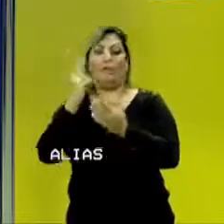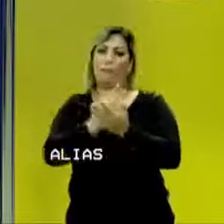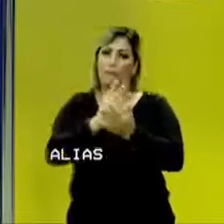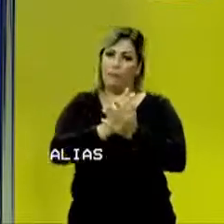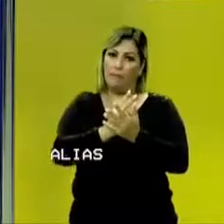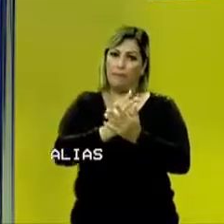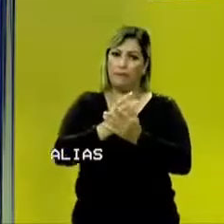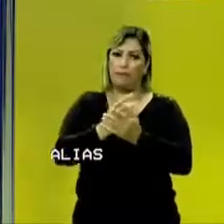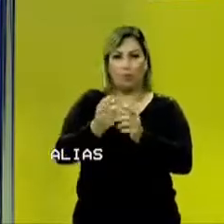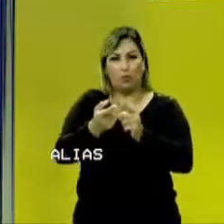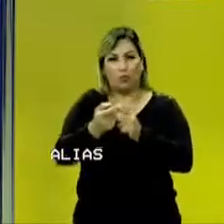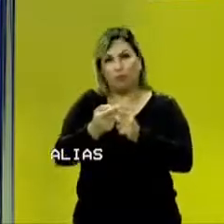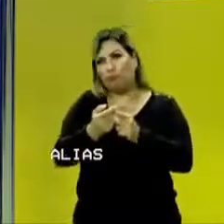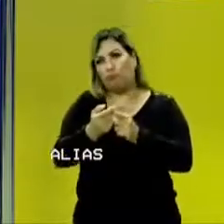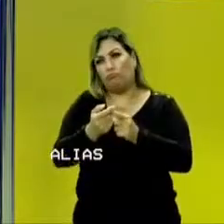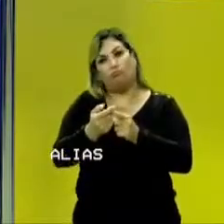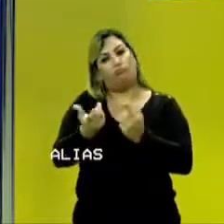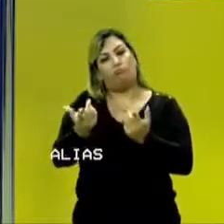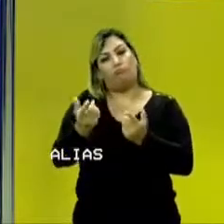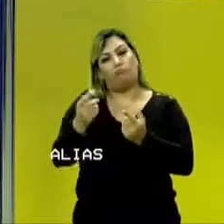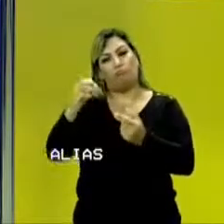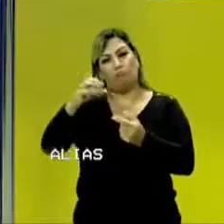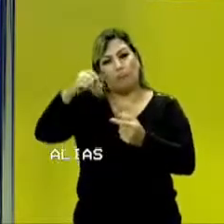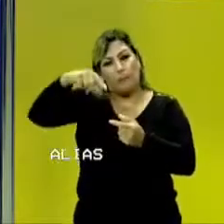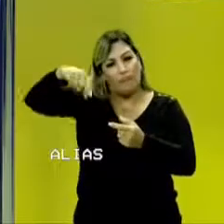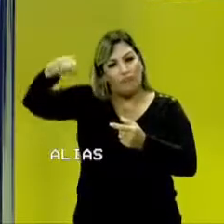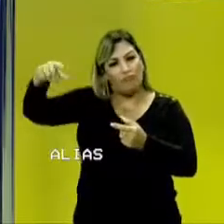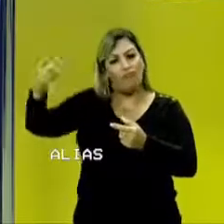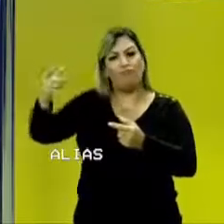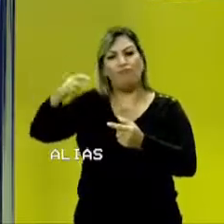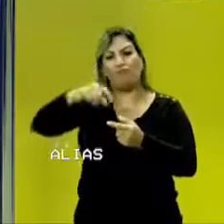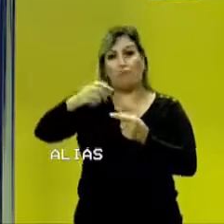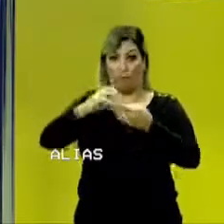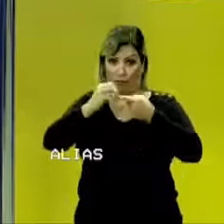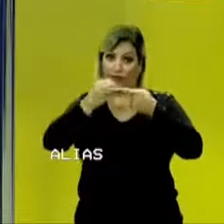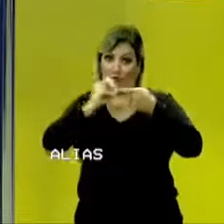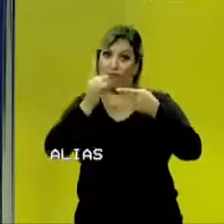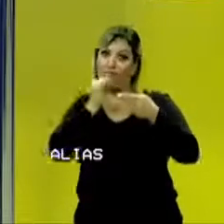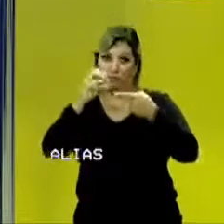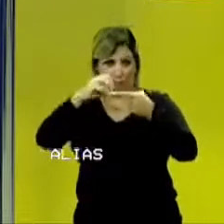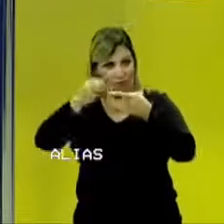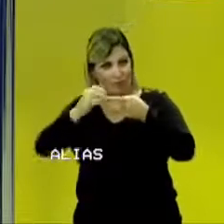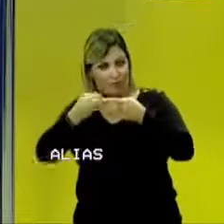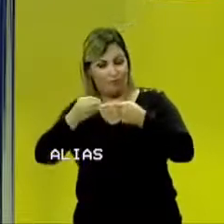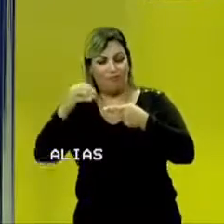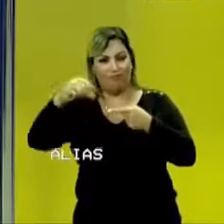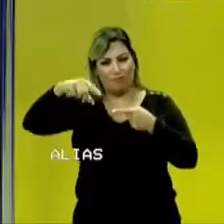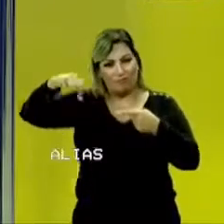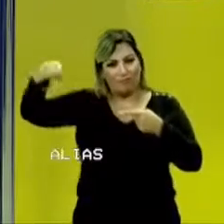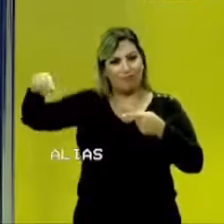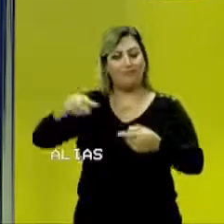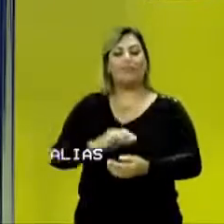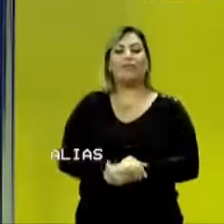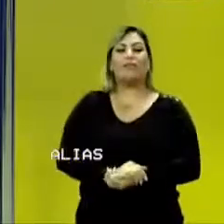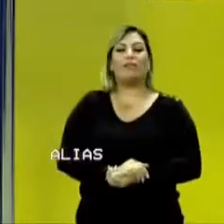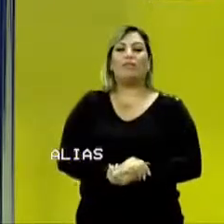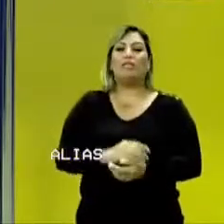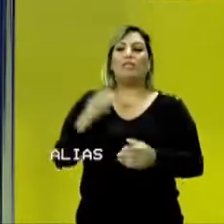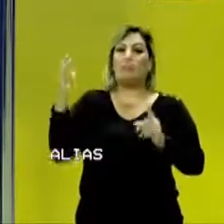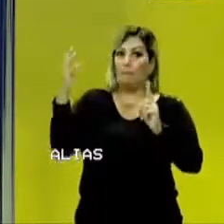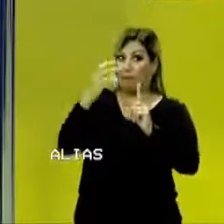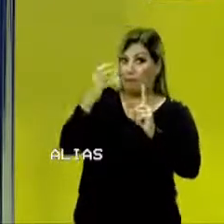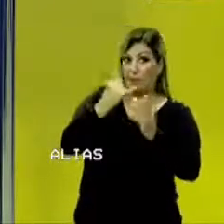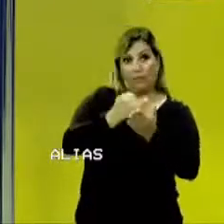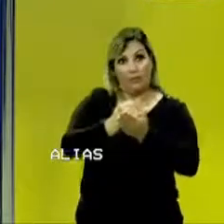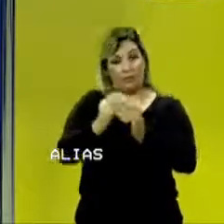mesma porção de grãos, digamos assim, grosseiramente, né, de grãos de feijão, tá? E ele está sujeito a uma pressão